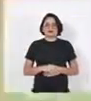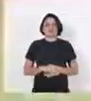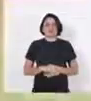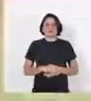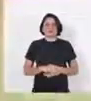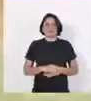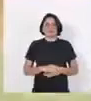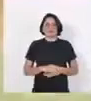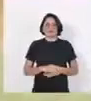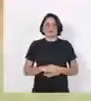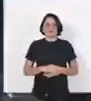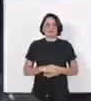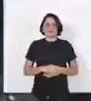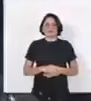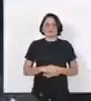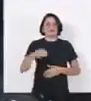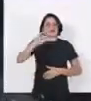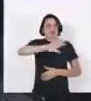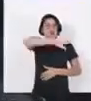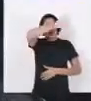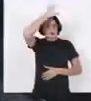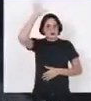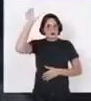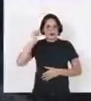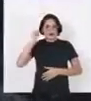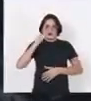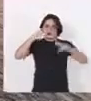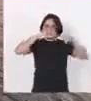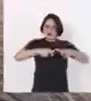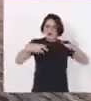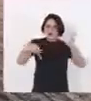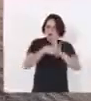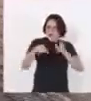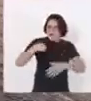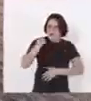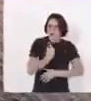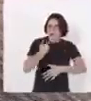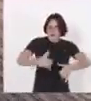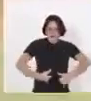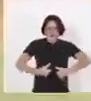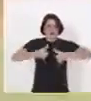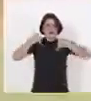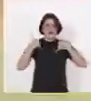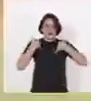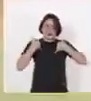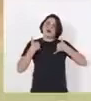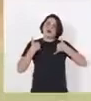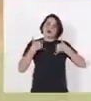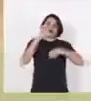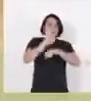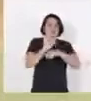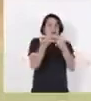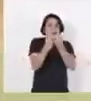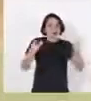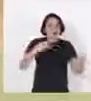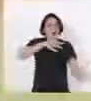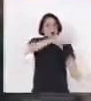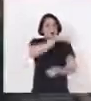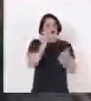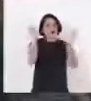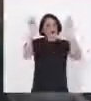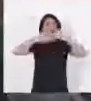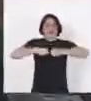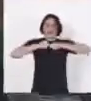O Amazonas, nossa terra, nosso maior orgulho, o maior estado do mundo com possibilidade de crescimento,